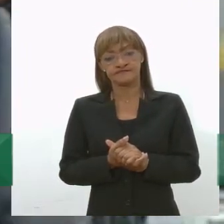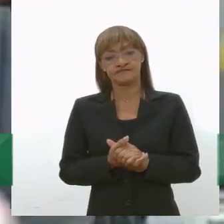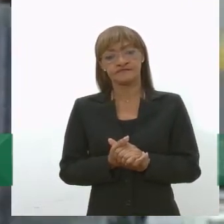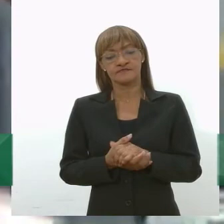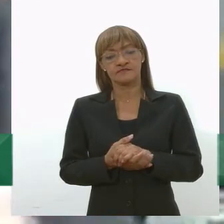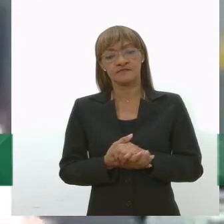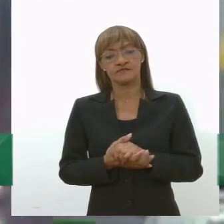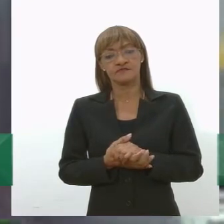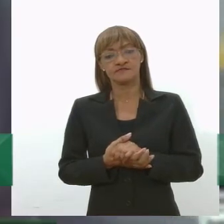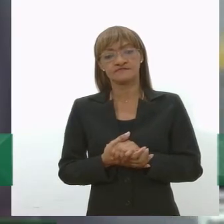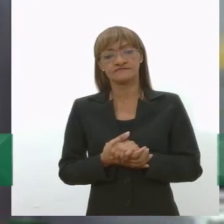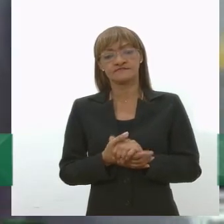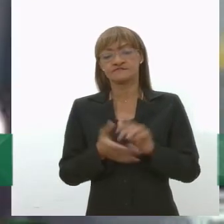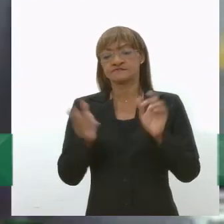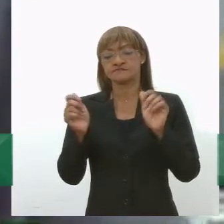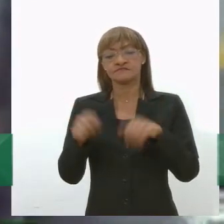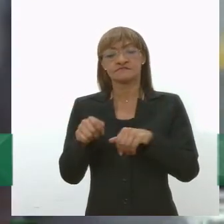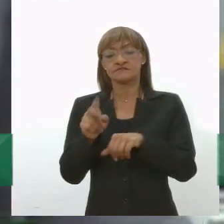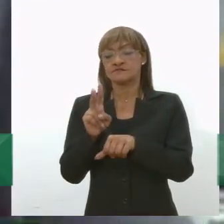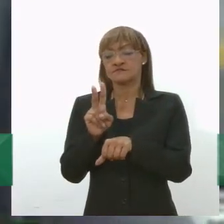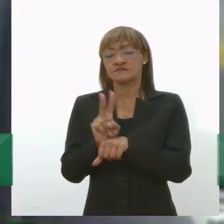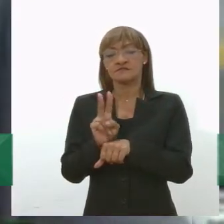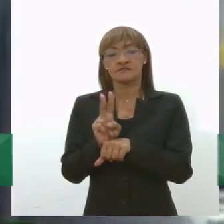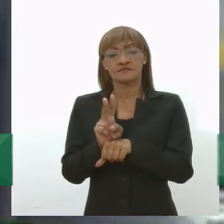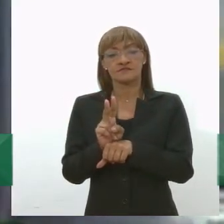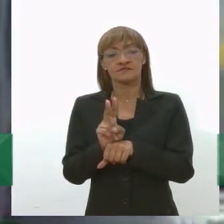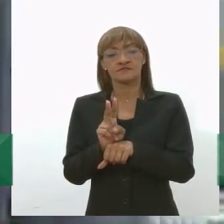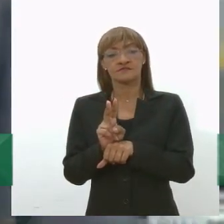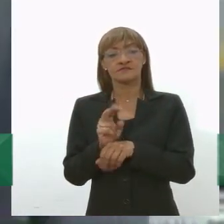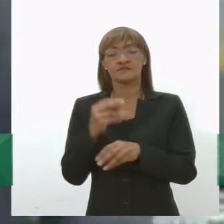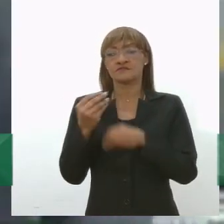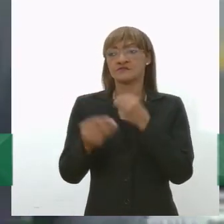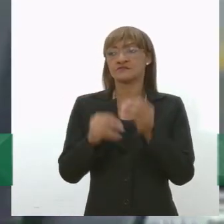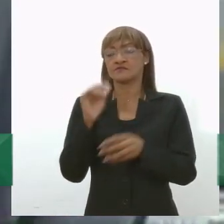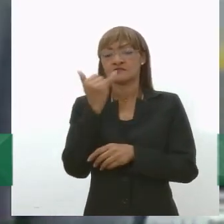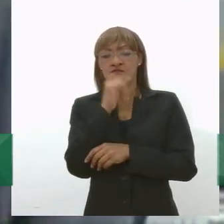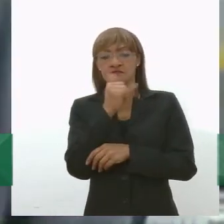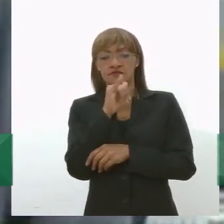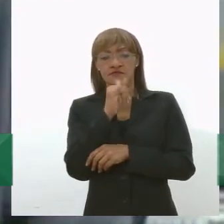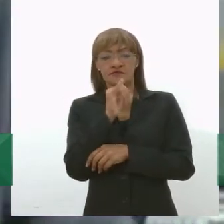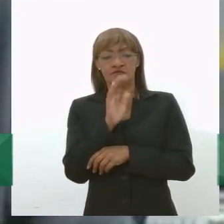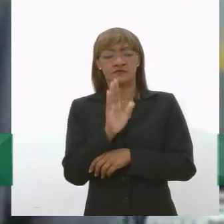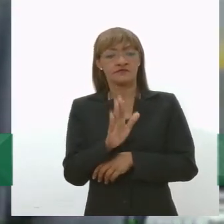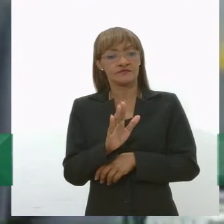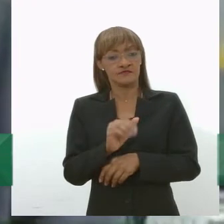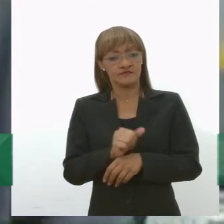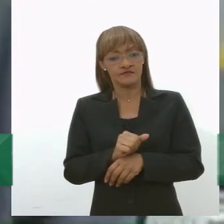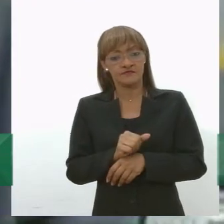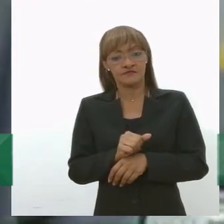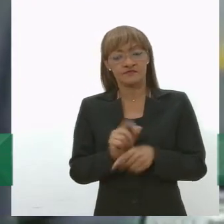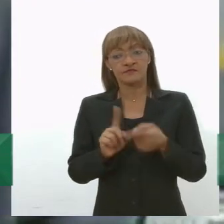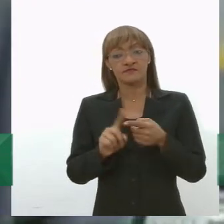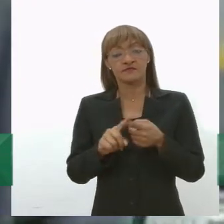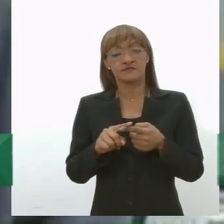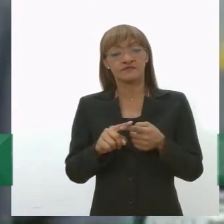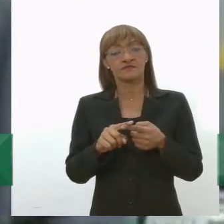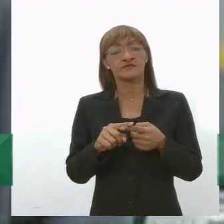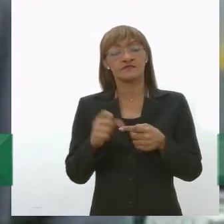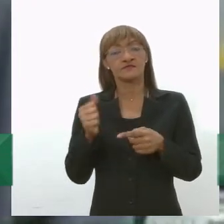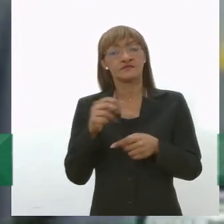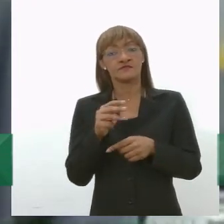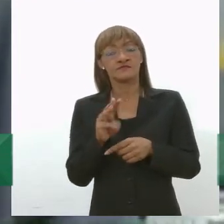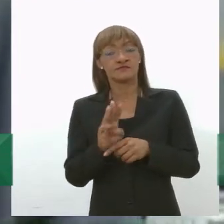tratem de produzir energia elétrica a partir de resíduos sólidos e de empresas também que façam isso. então